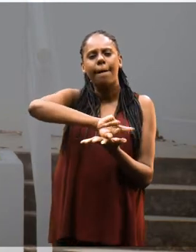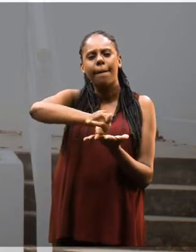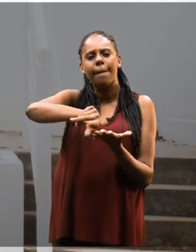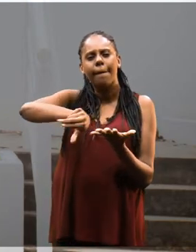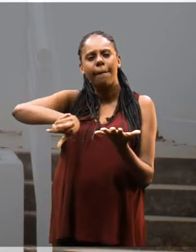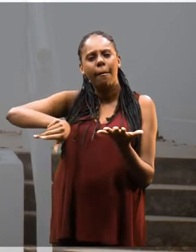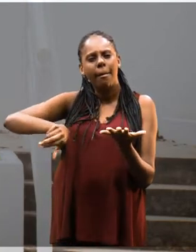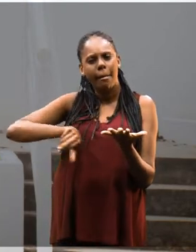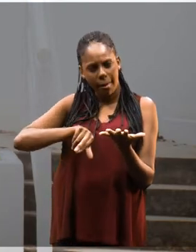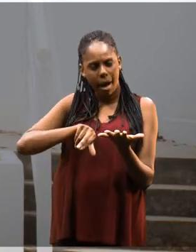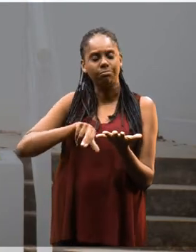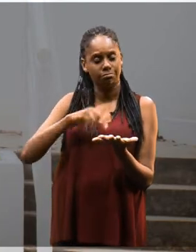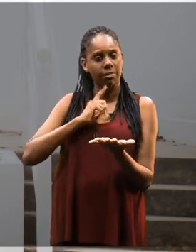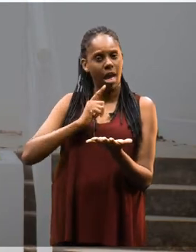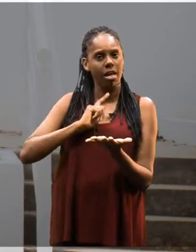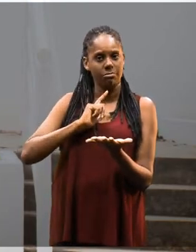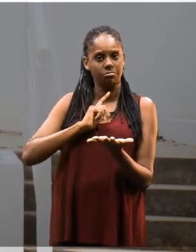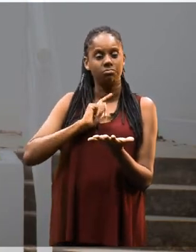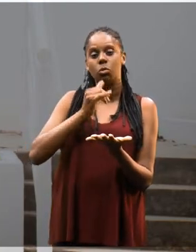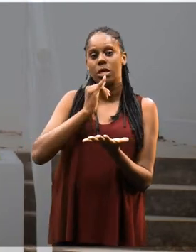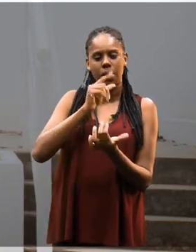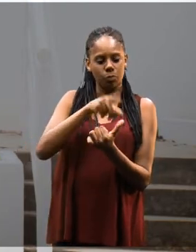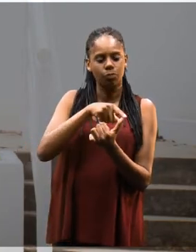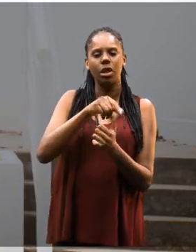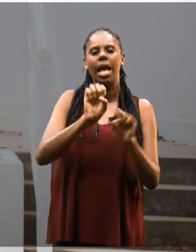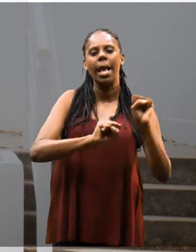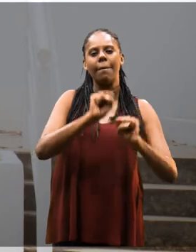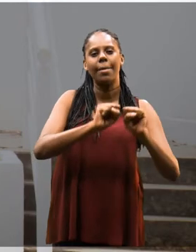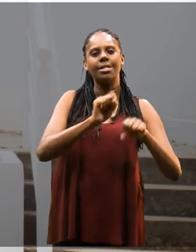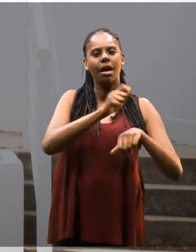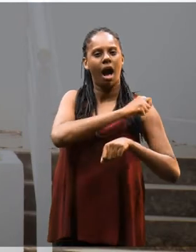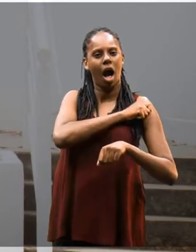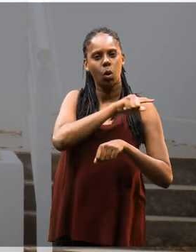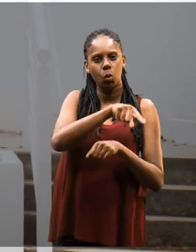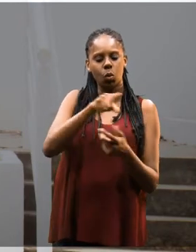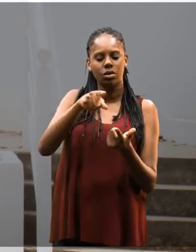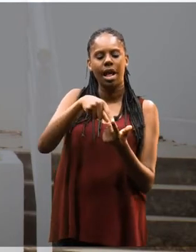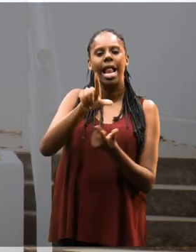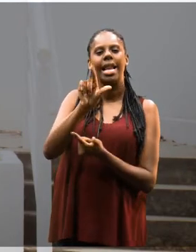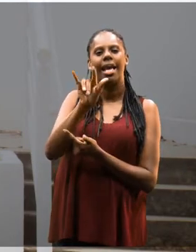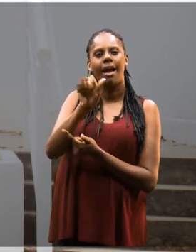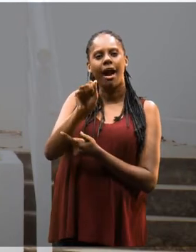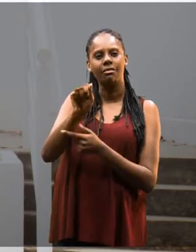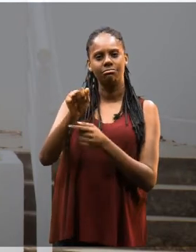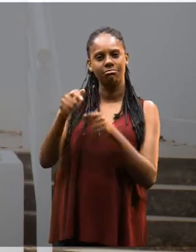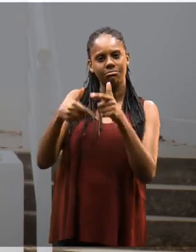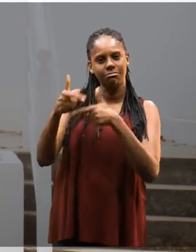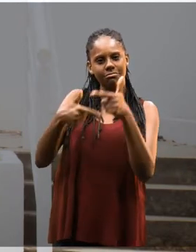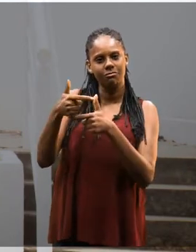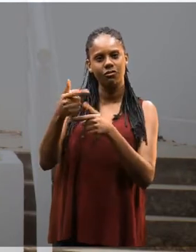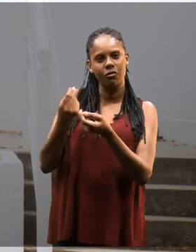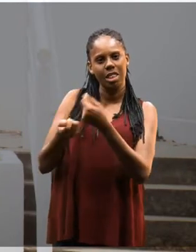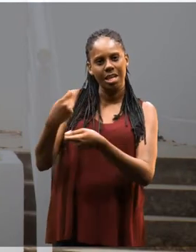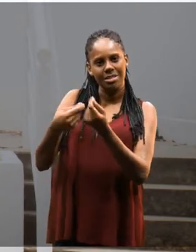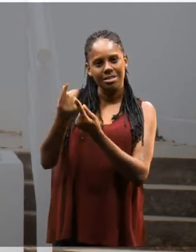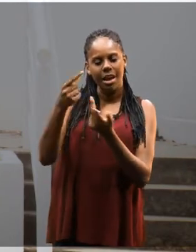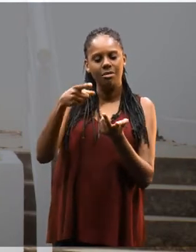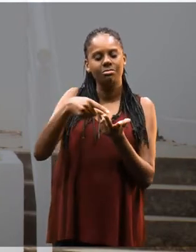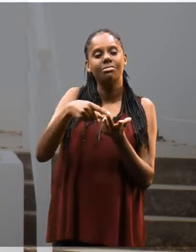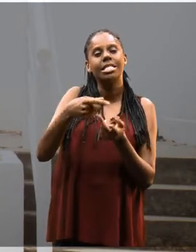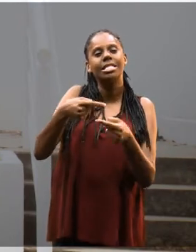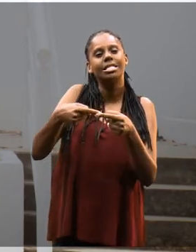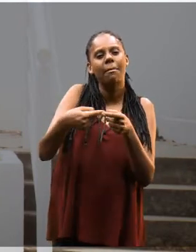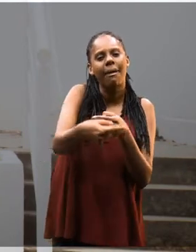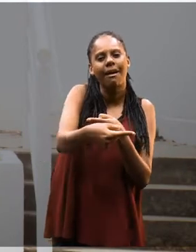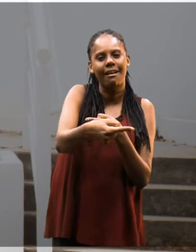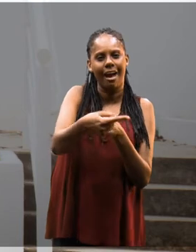enorme de entidades, uma variedade bem grande, a gente tem a Empresa Júnior, tem a Liga de Mercado Financeiro, tem a Semana da Economia, que eu